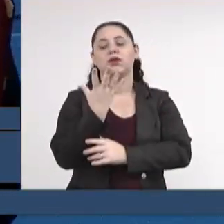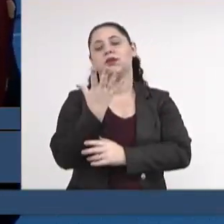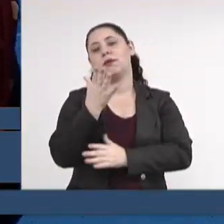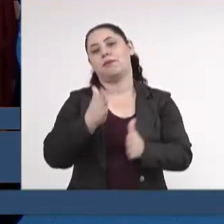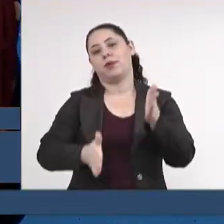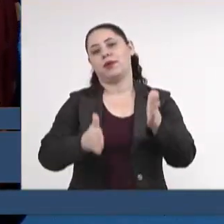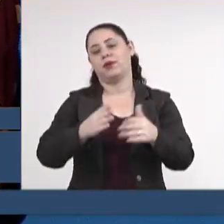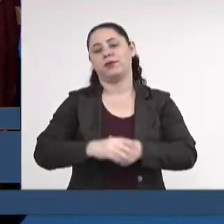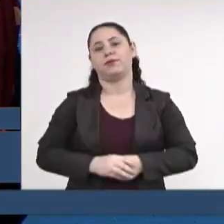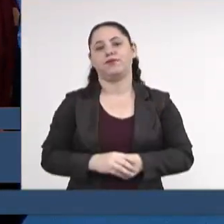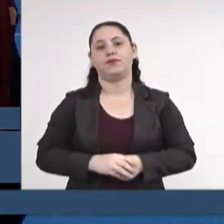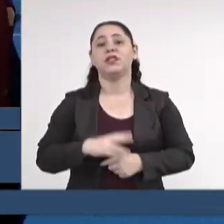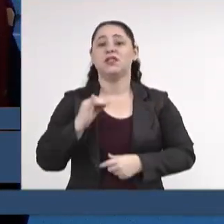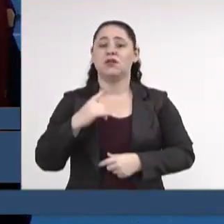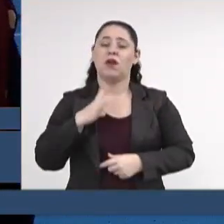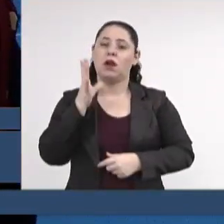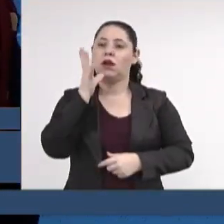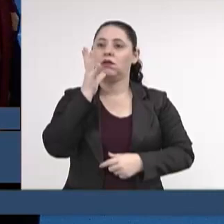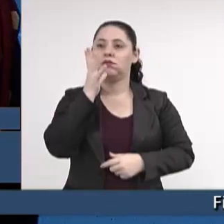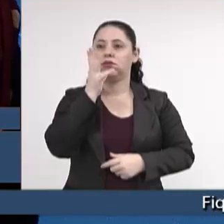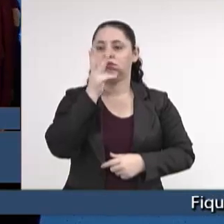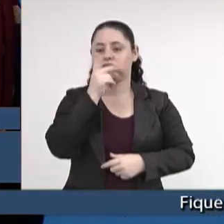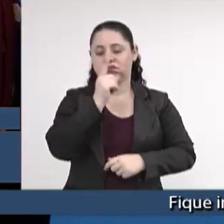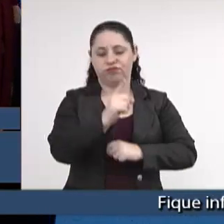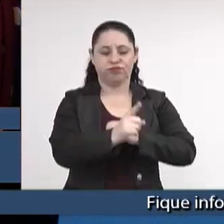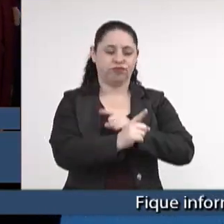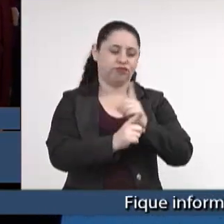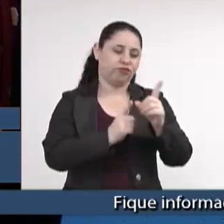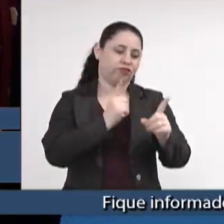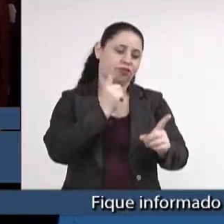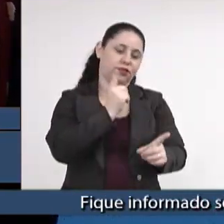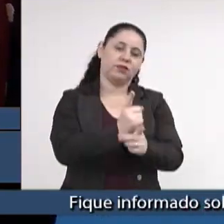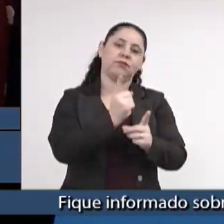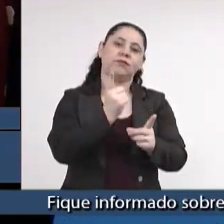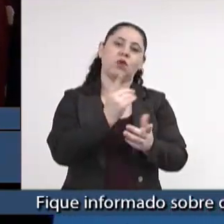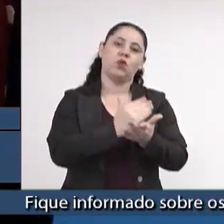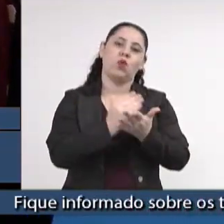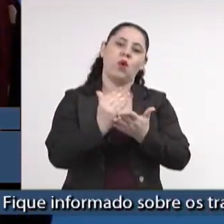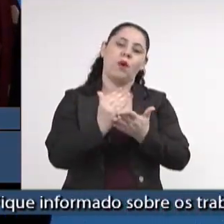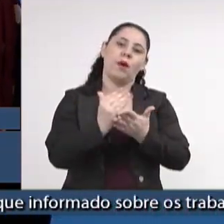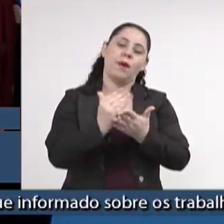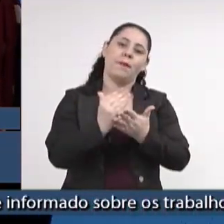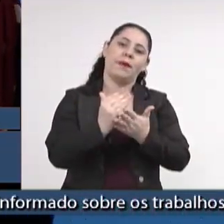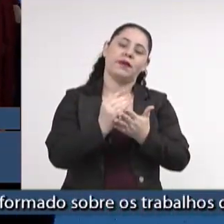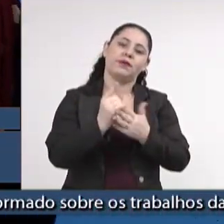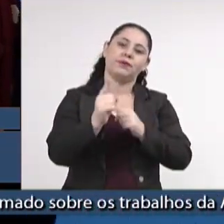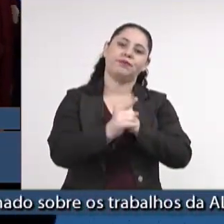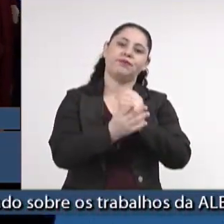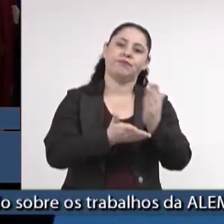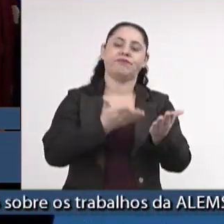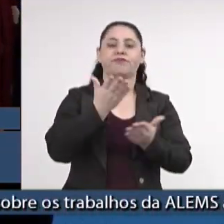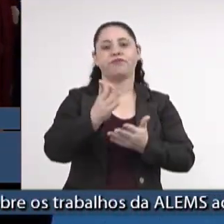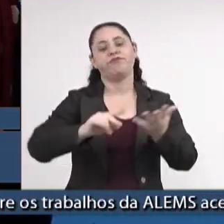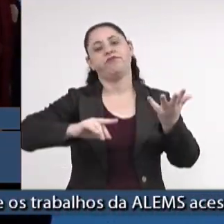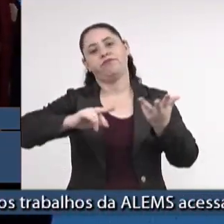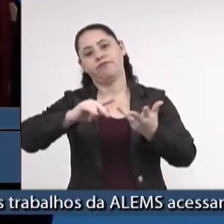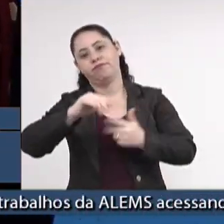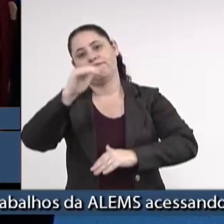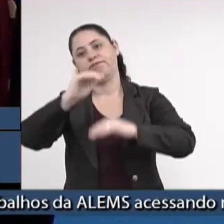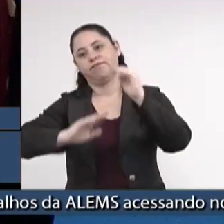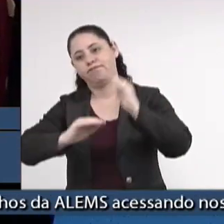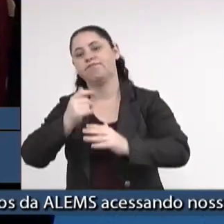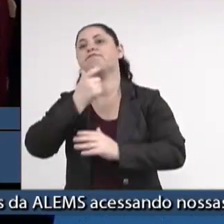neste período. Se houver demora no diagnóstico e início nas terapêuticas